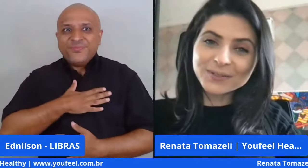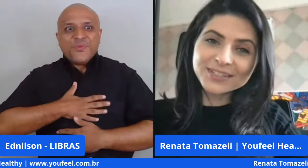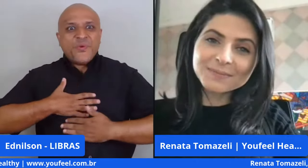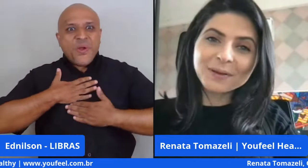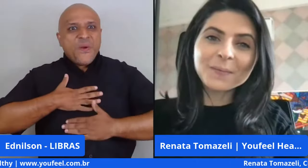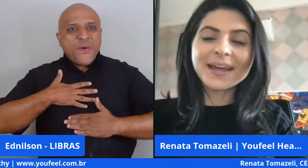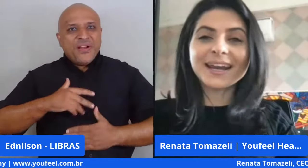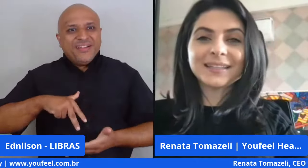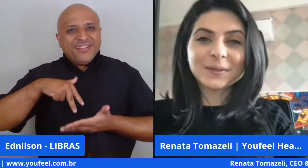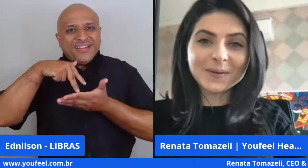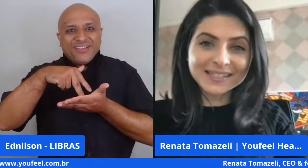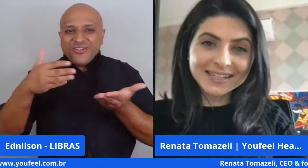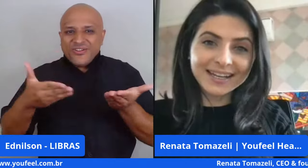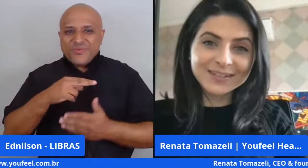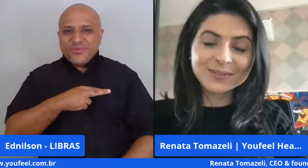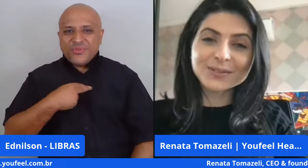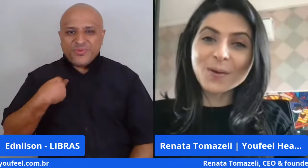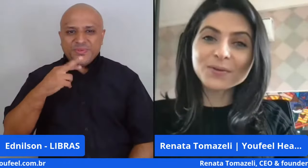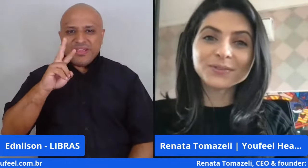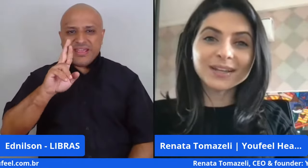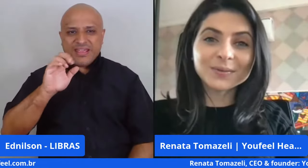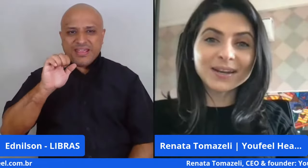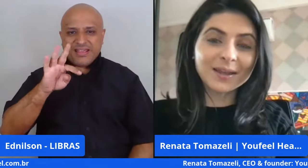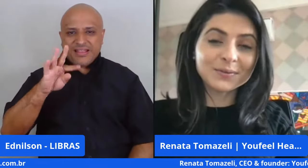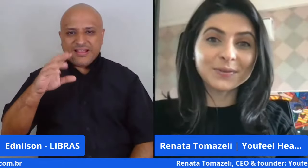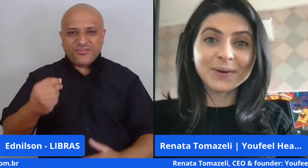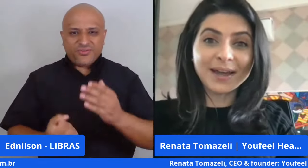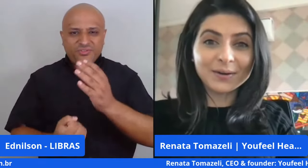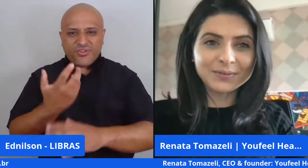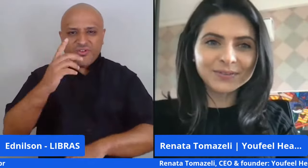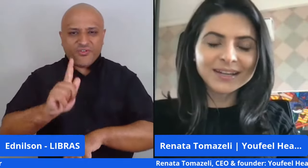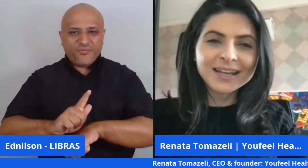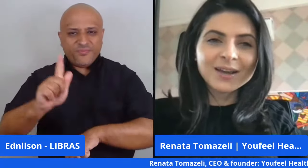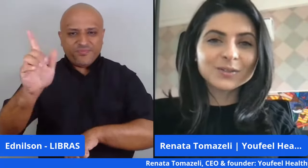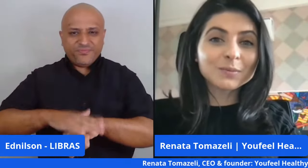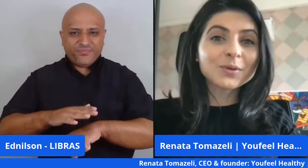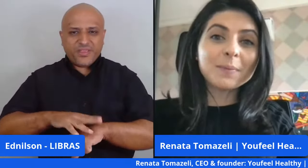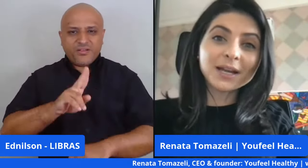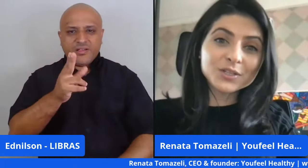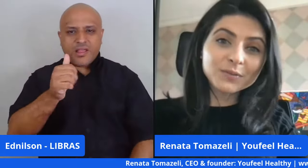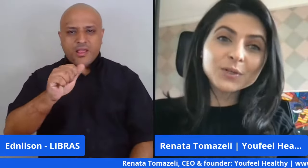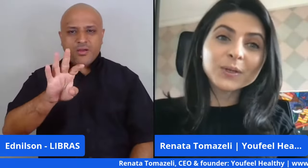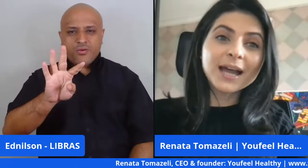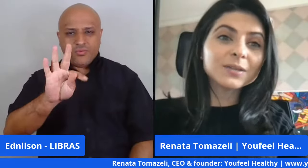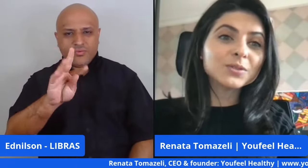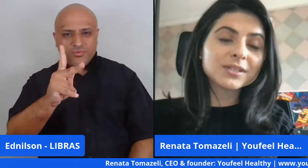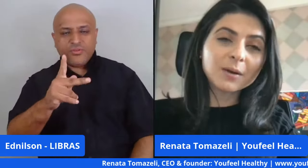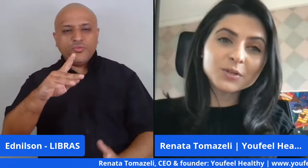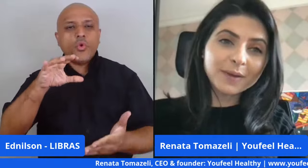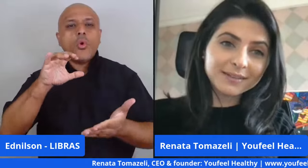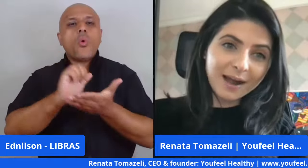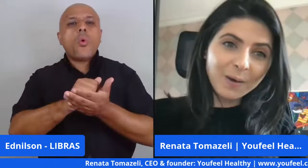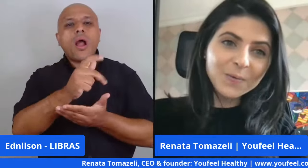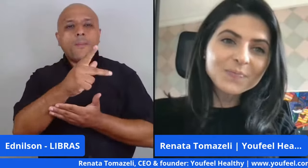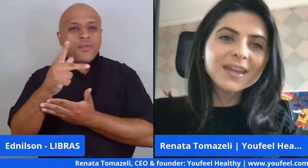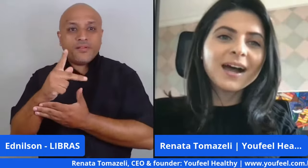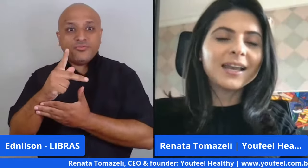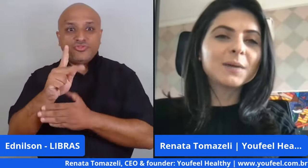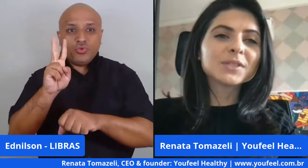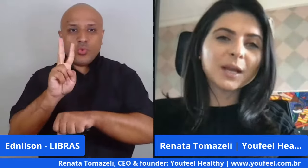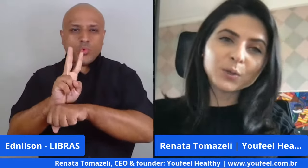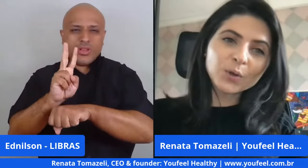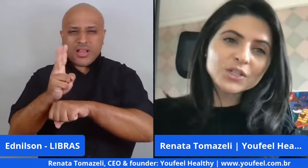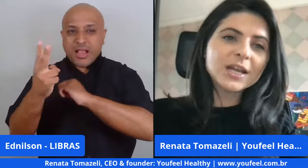com vocês hoje. Meu nome é Renata Tomazelli, sou CEO e fundadora da You Feel Health. Nós somos um aplicativo de cuidados e de saúde mental.